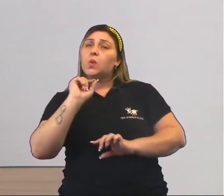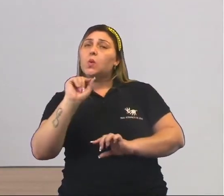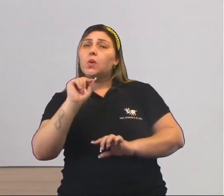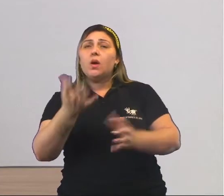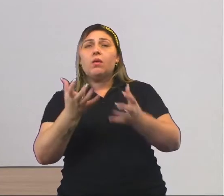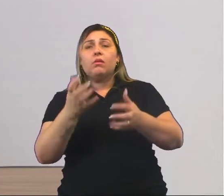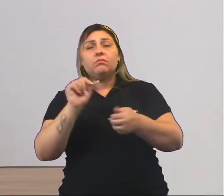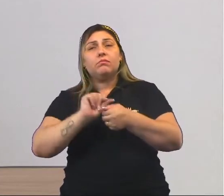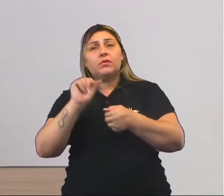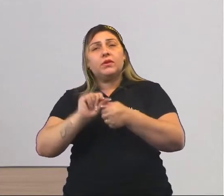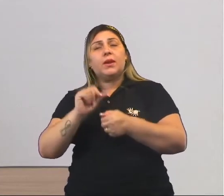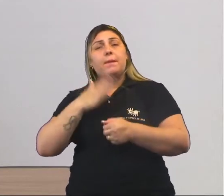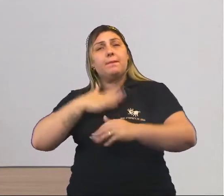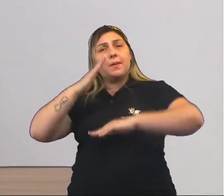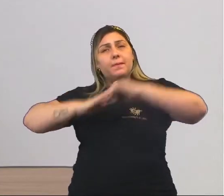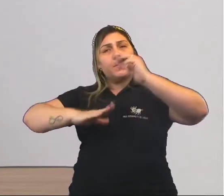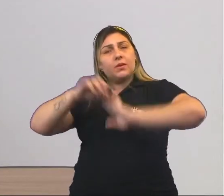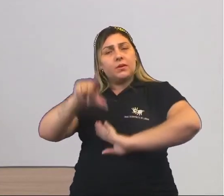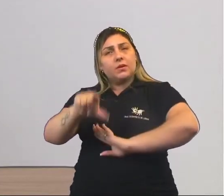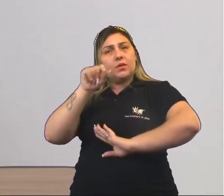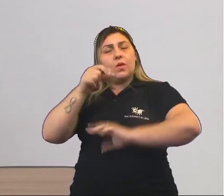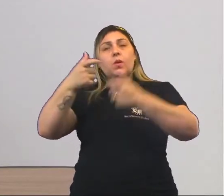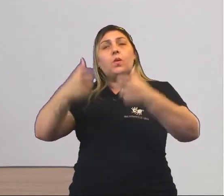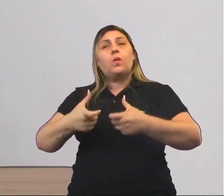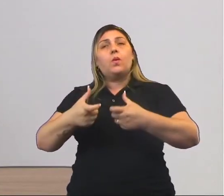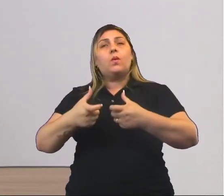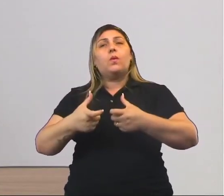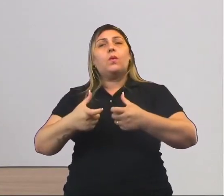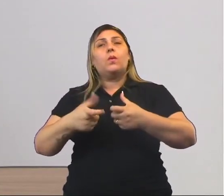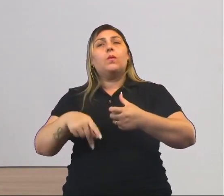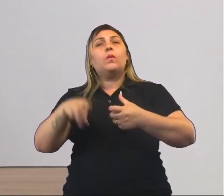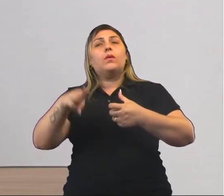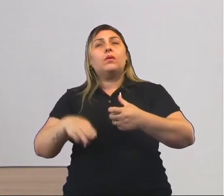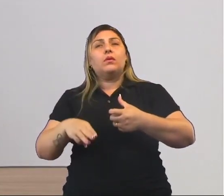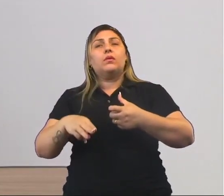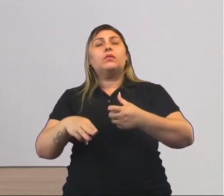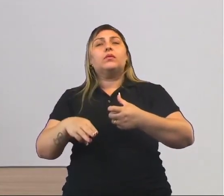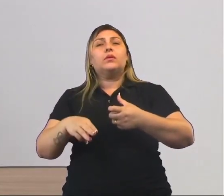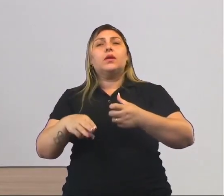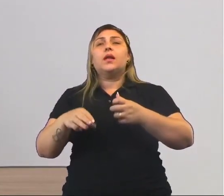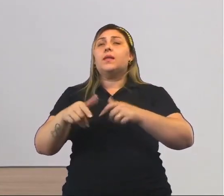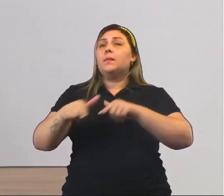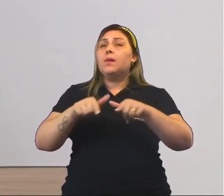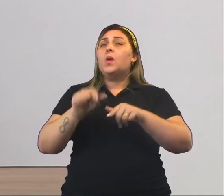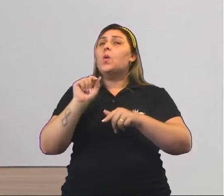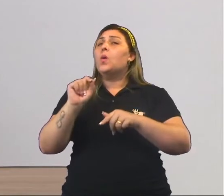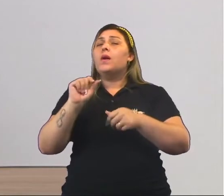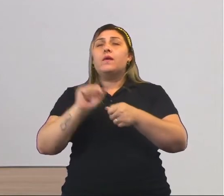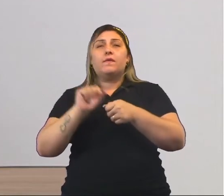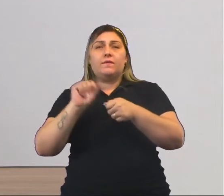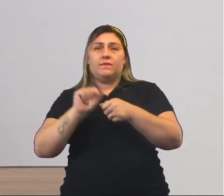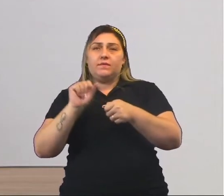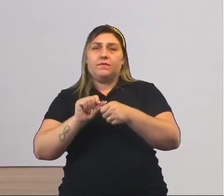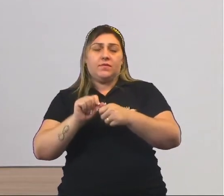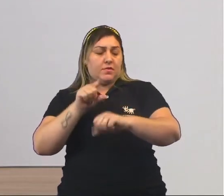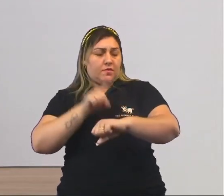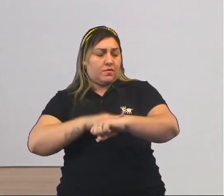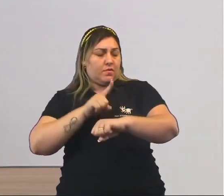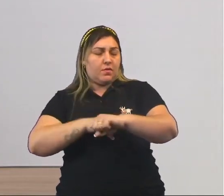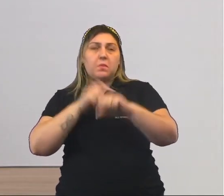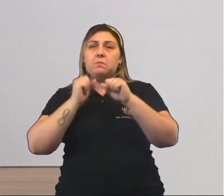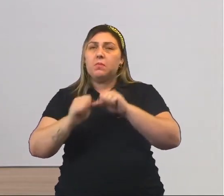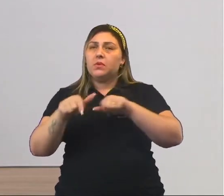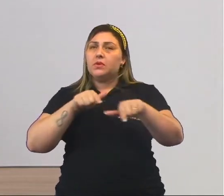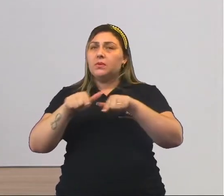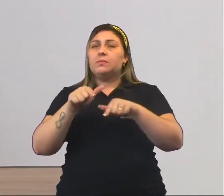exercer. Eu escolho a profissão, onde eu quero trabalhar, o que eu vou fazer, lá determinadas horas que eu